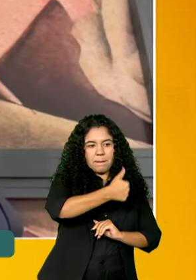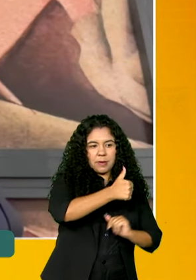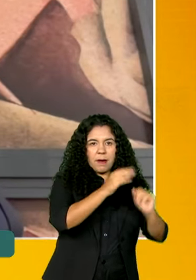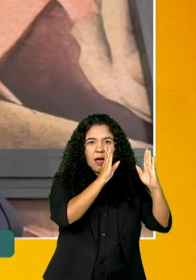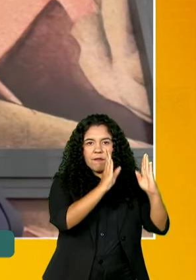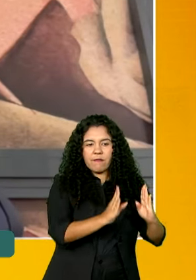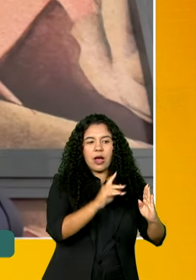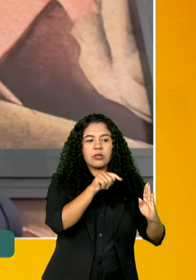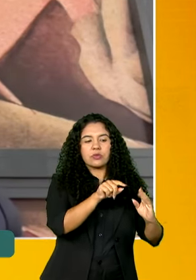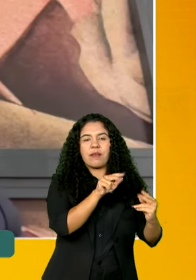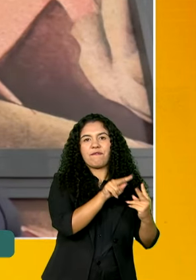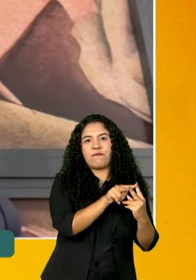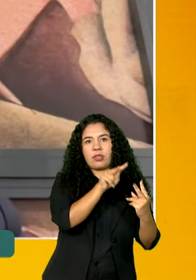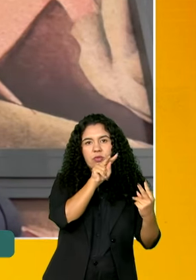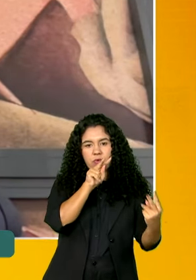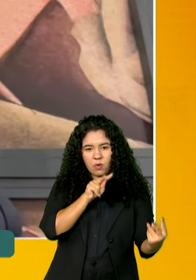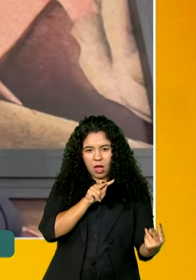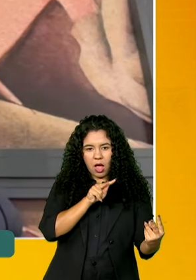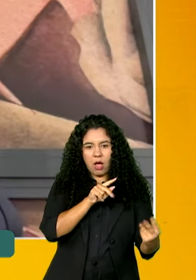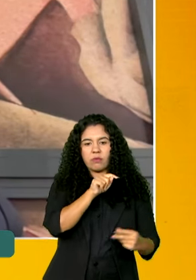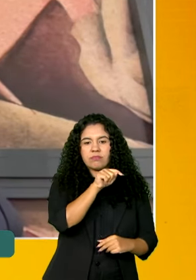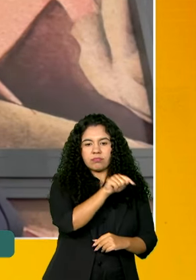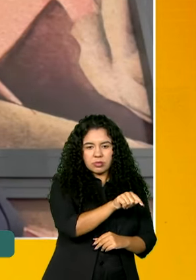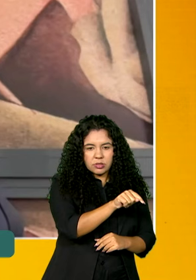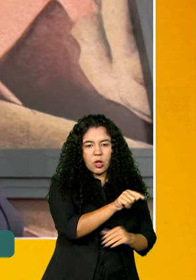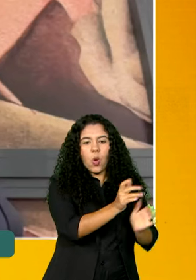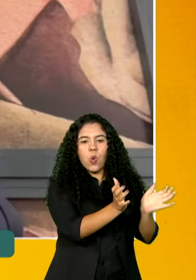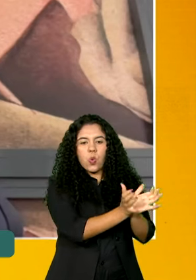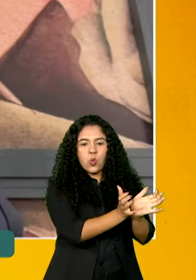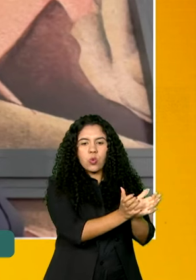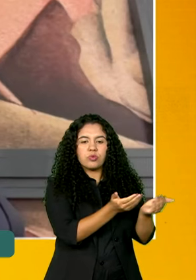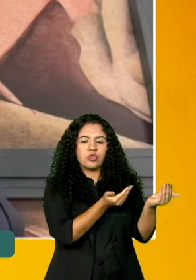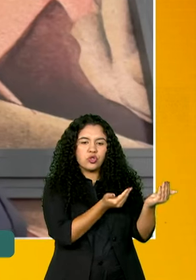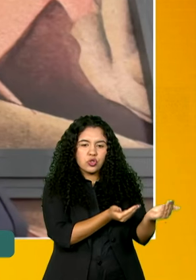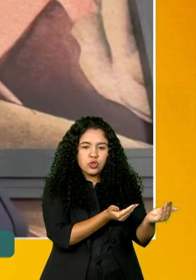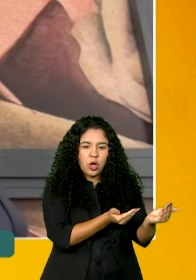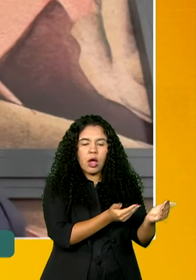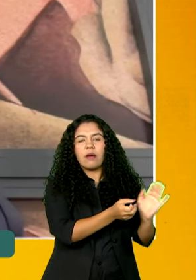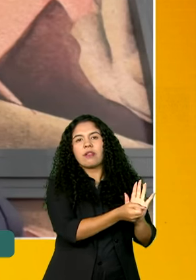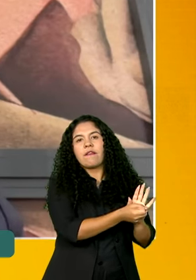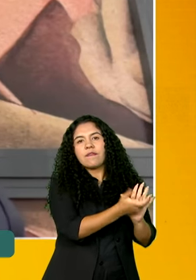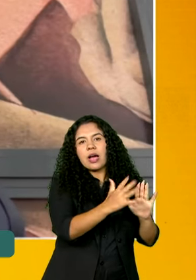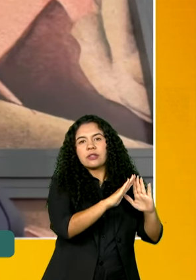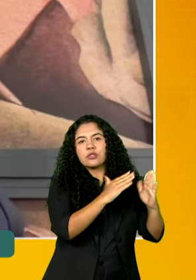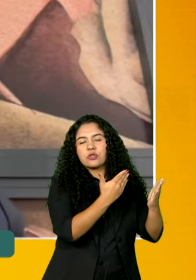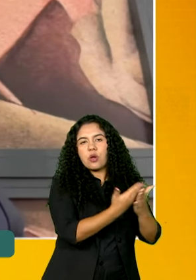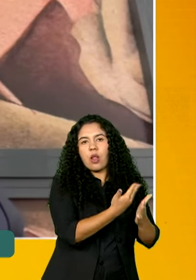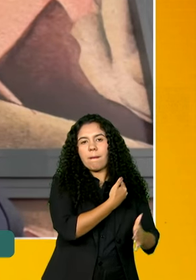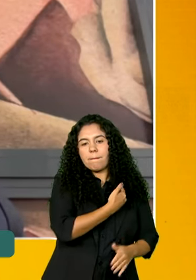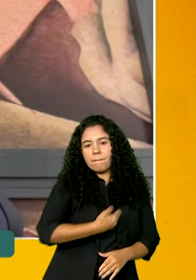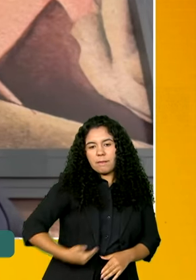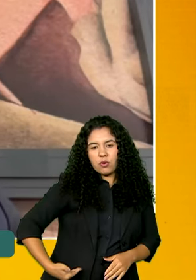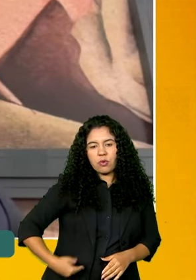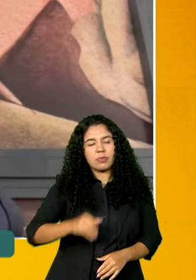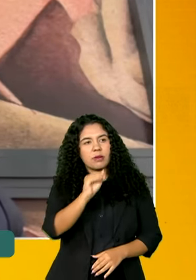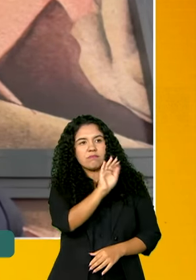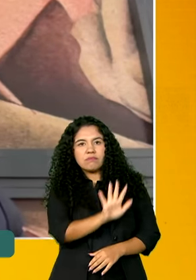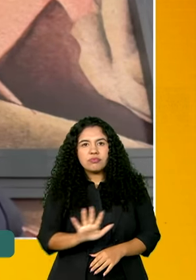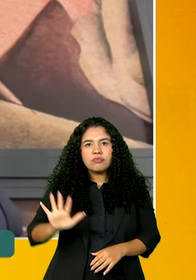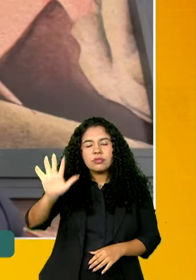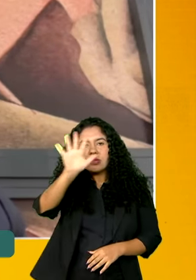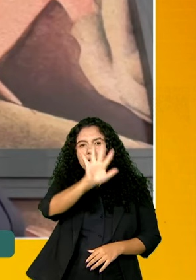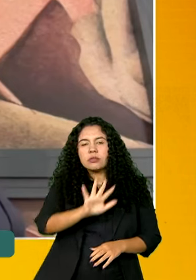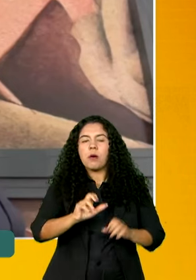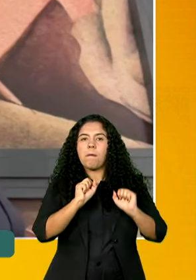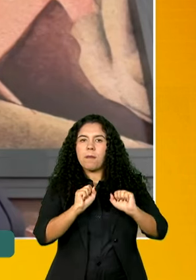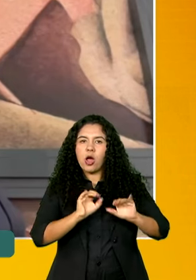virtual. Então os grupos de jovens das diversas escolas públicas do Brasil vão submeter essa